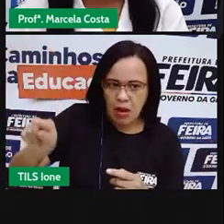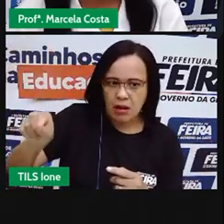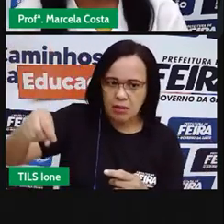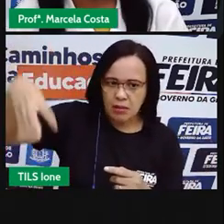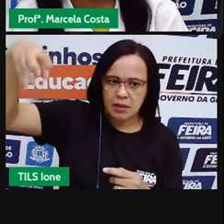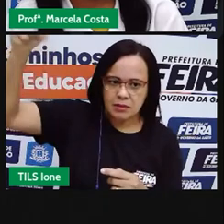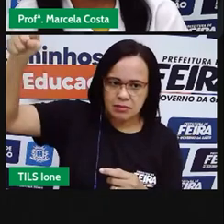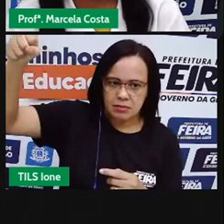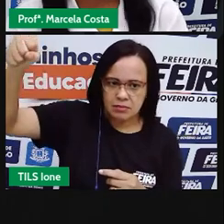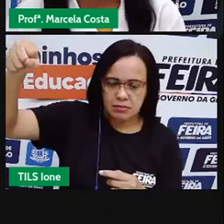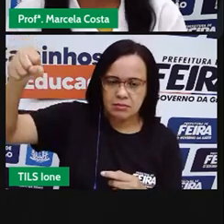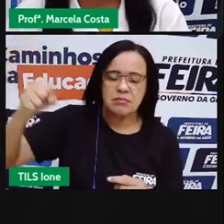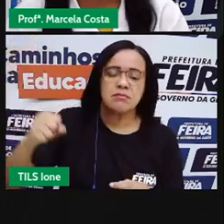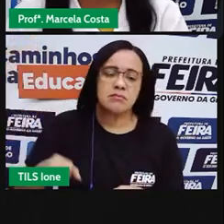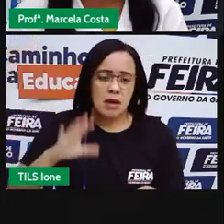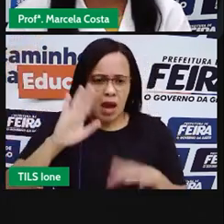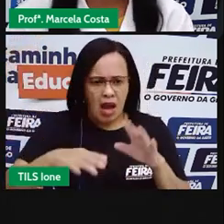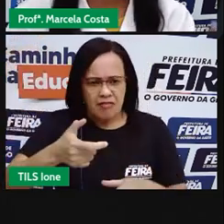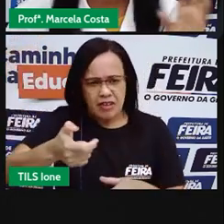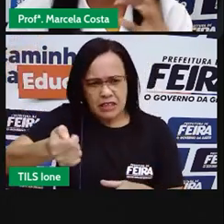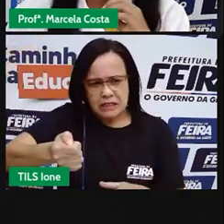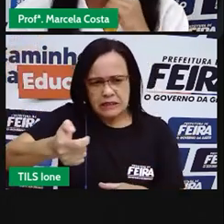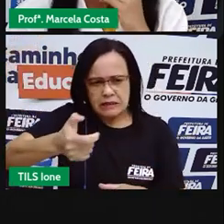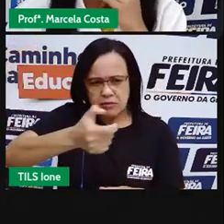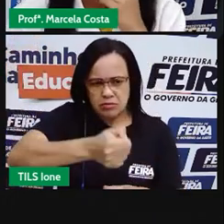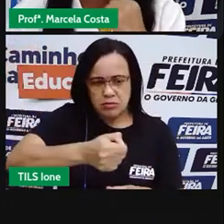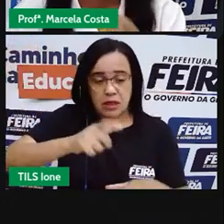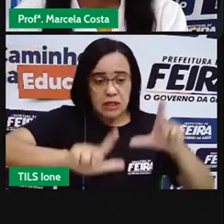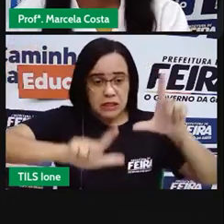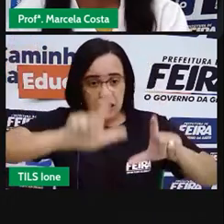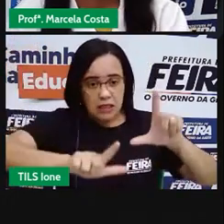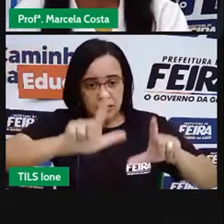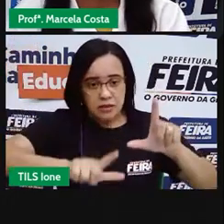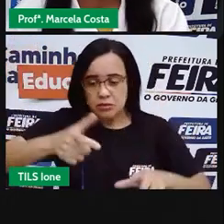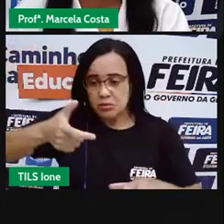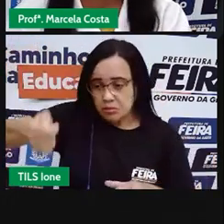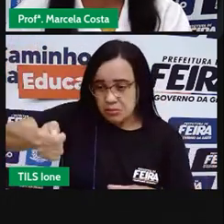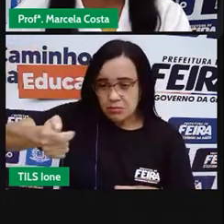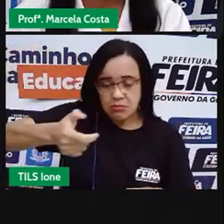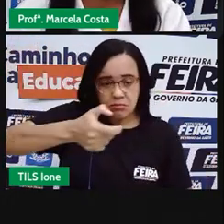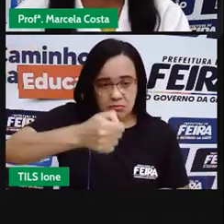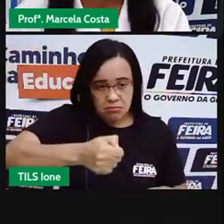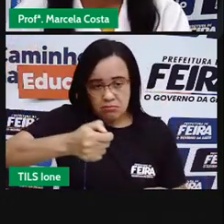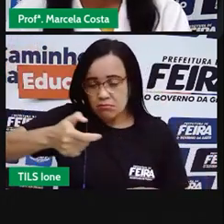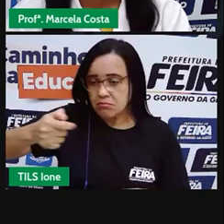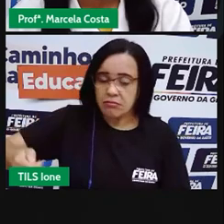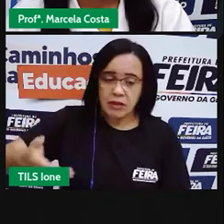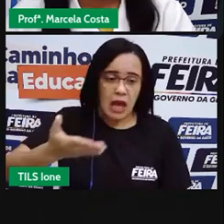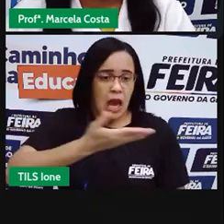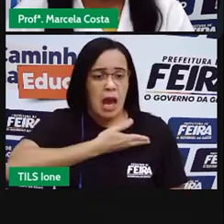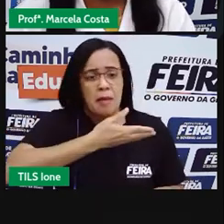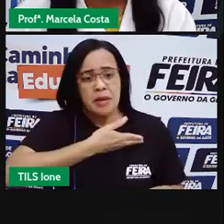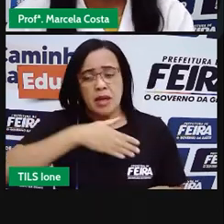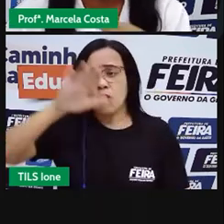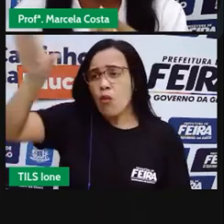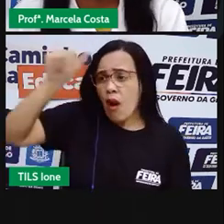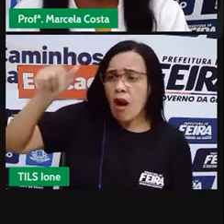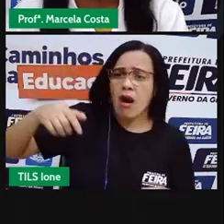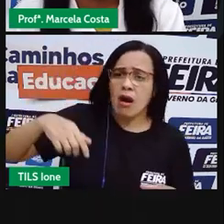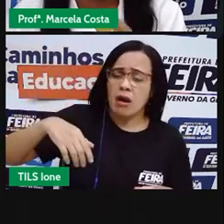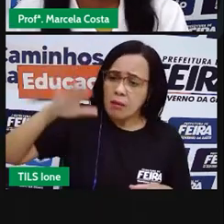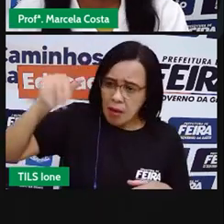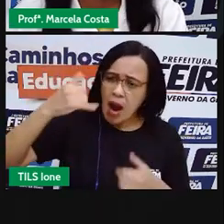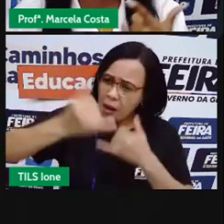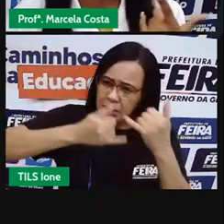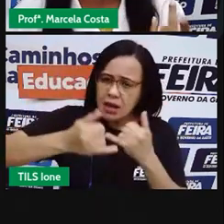queria se ligar na minha televisão para assistir um desenho e aí chega algum colega, sai, vai brincar e deixa a